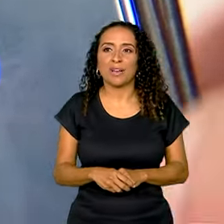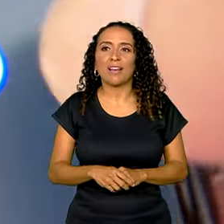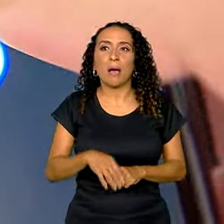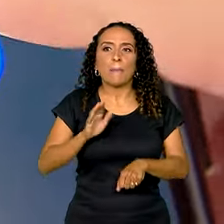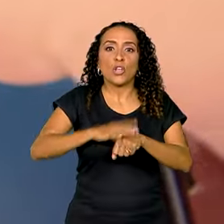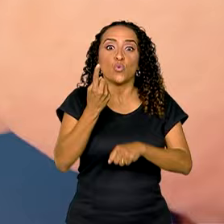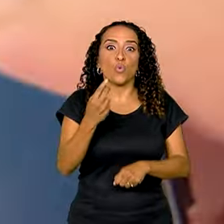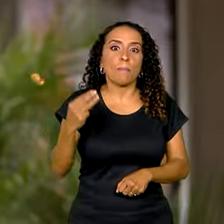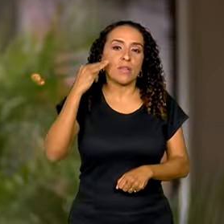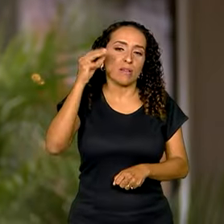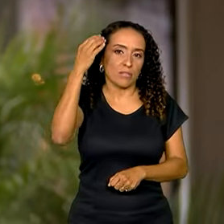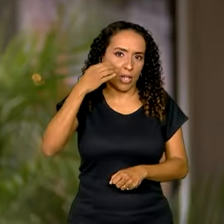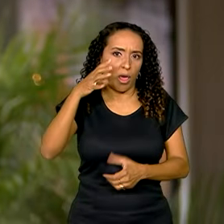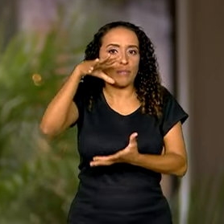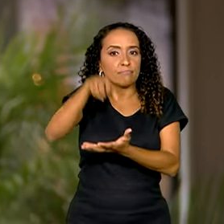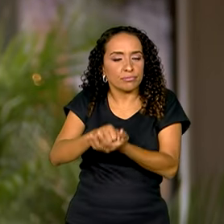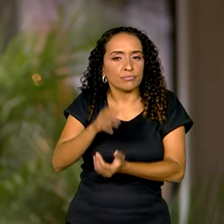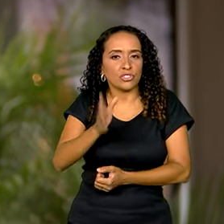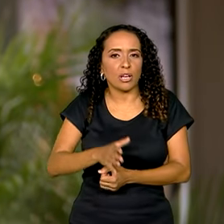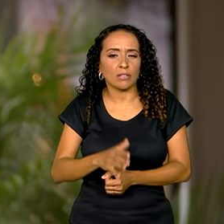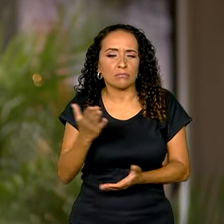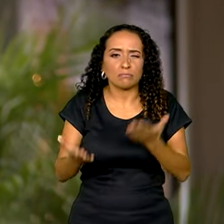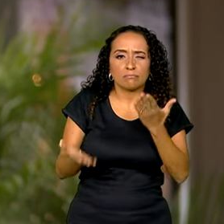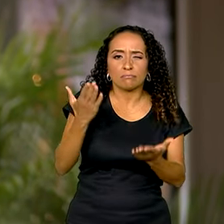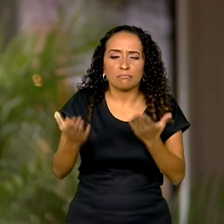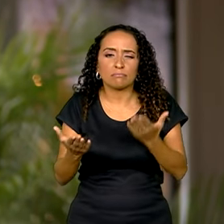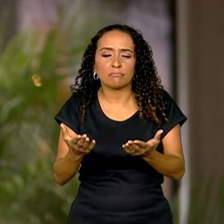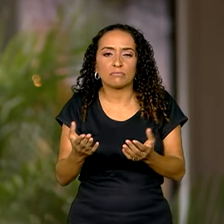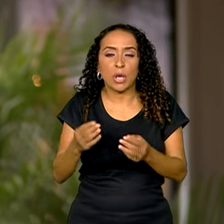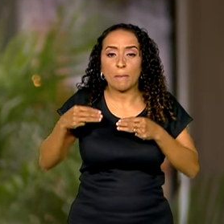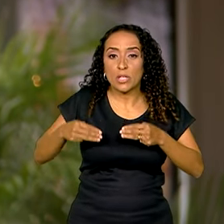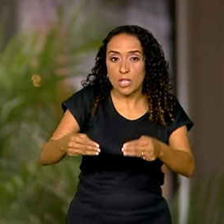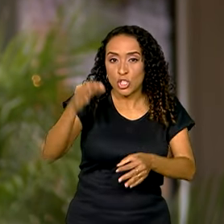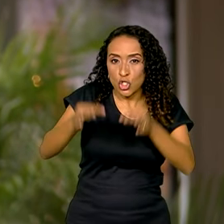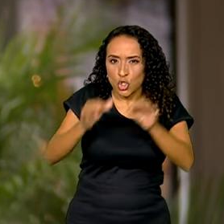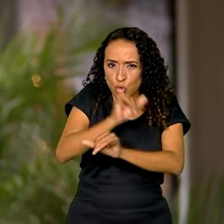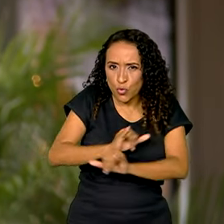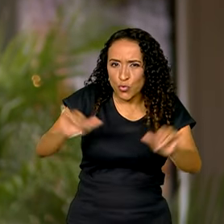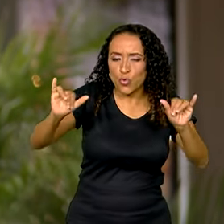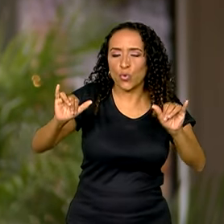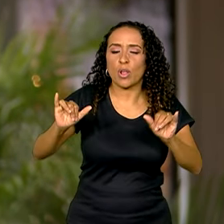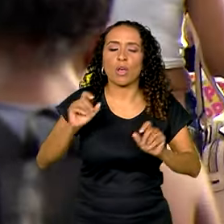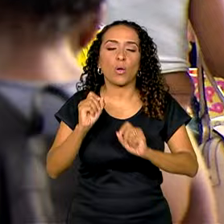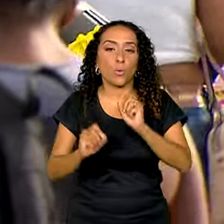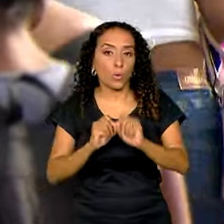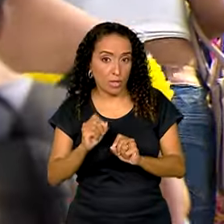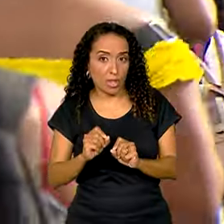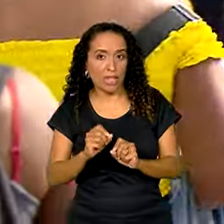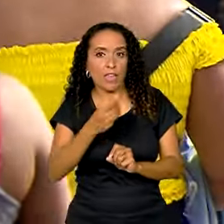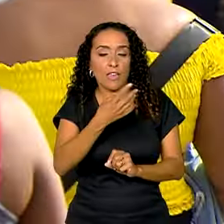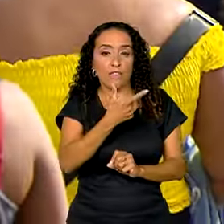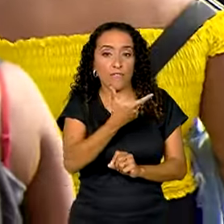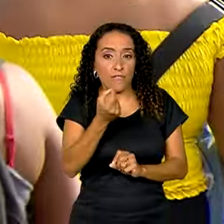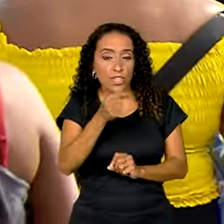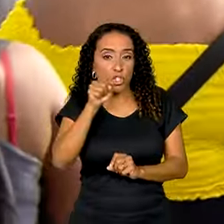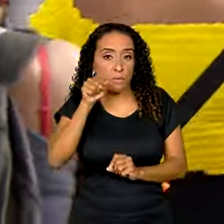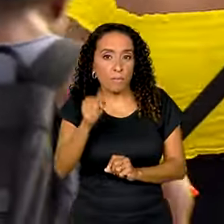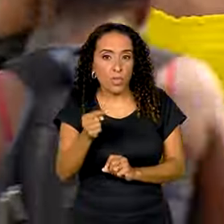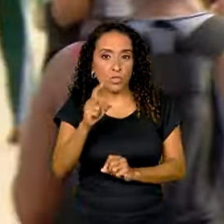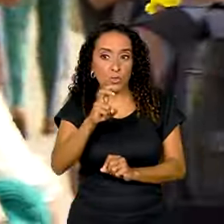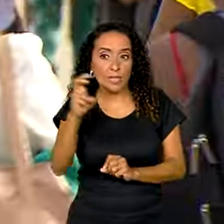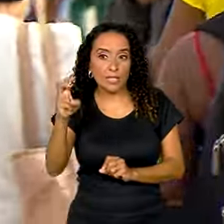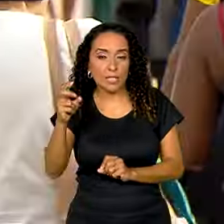telefones cadastrados. De acordo com o balanço divulgado pelo Ministério da Justiça e Segurança Pública, 20 mil e 55